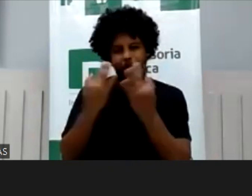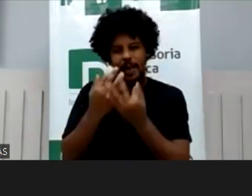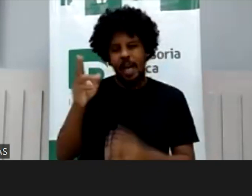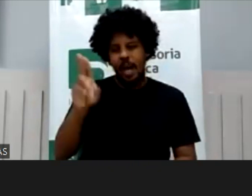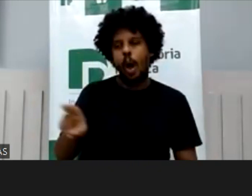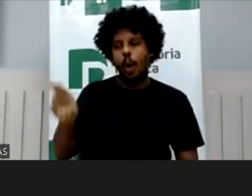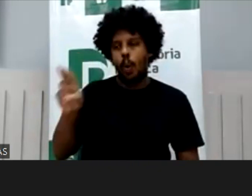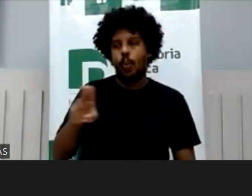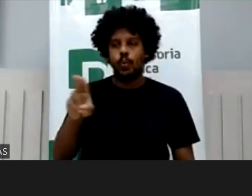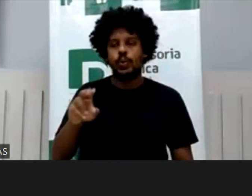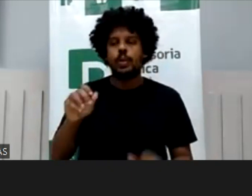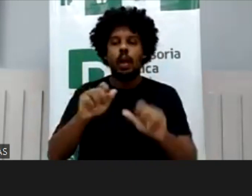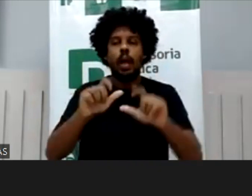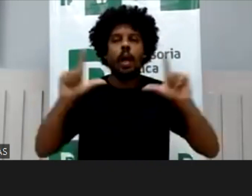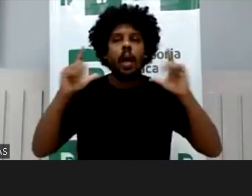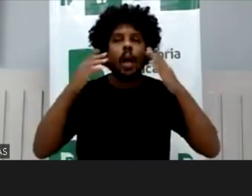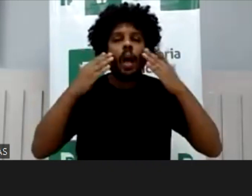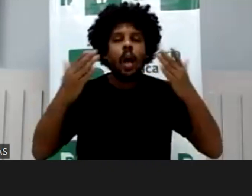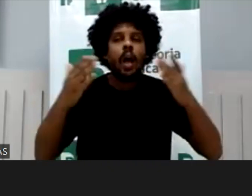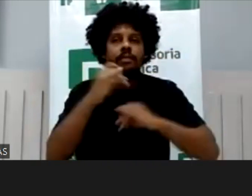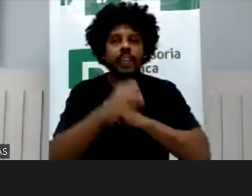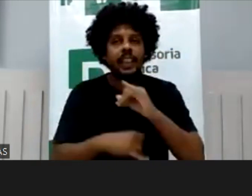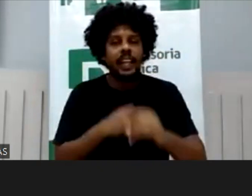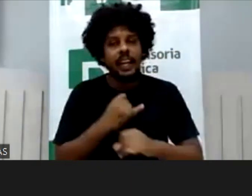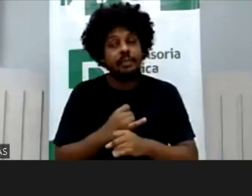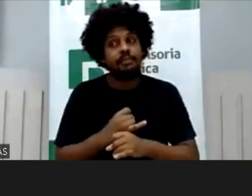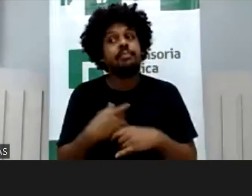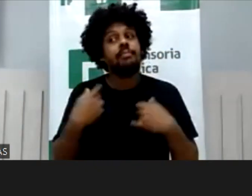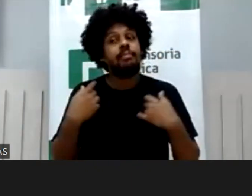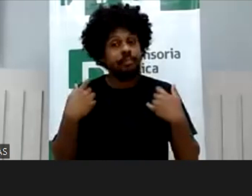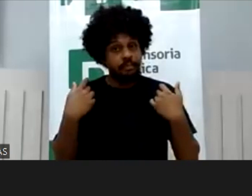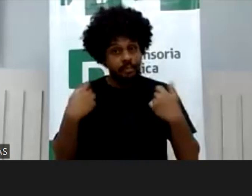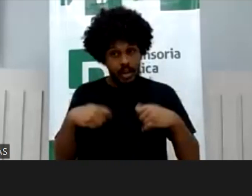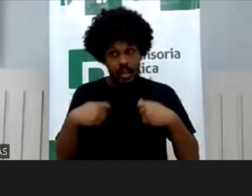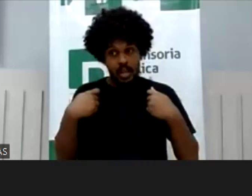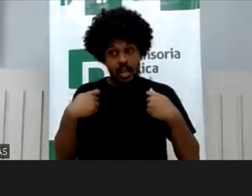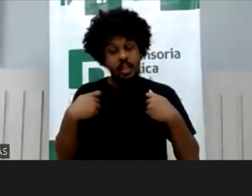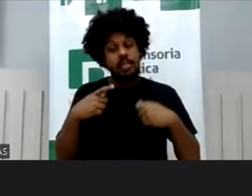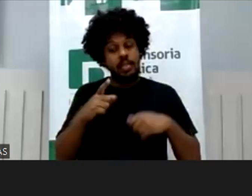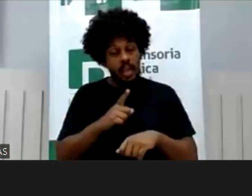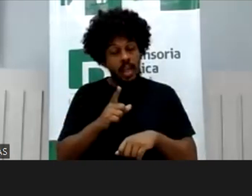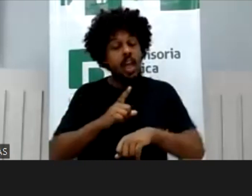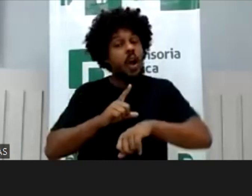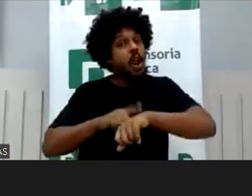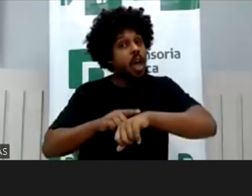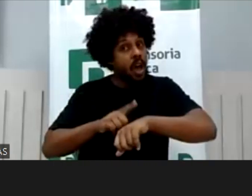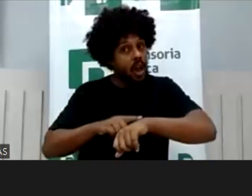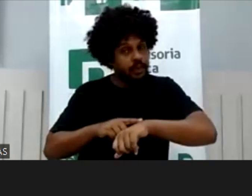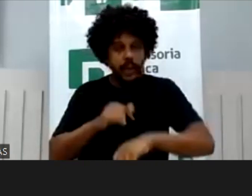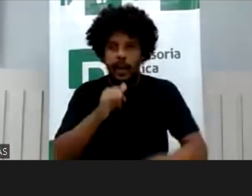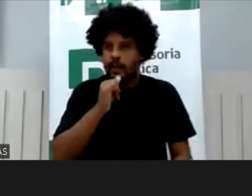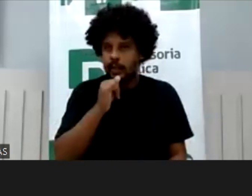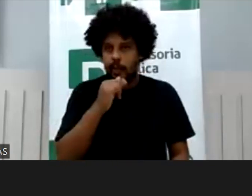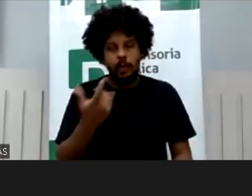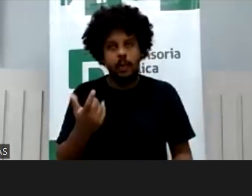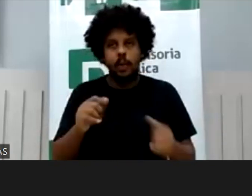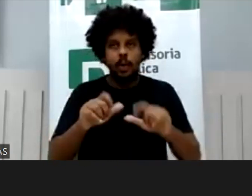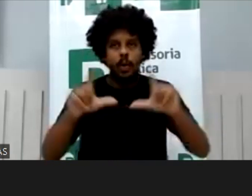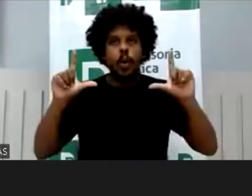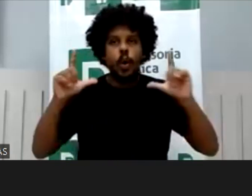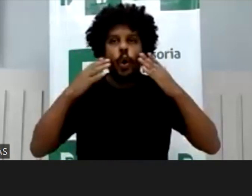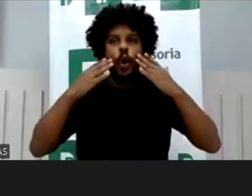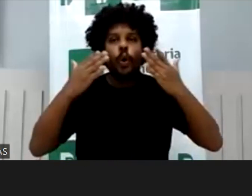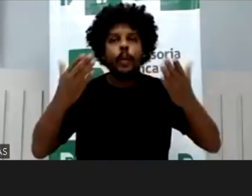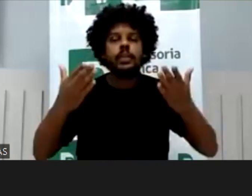em regra os horários, então o pai ou a mãe que quer usar o filho para fazer propaganda do comercial de margarina, vai postar desde o café da manhã,